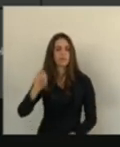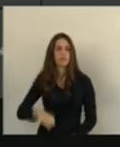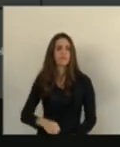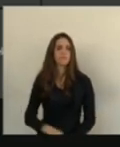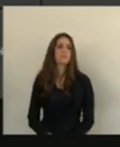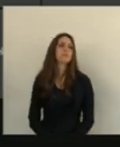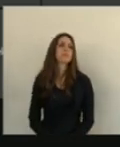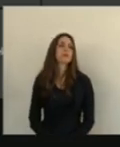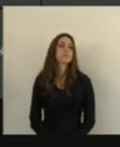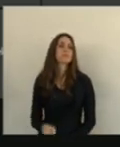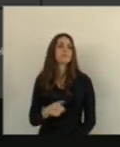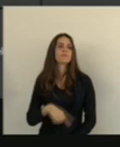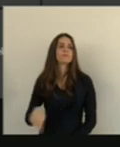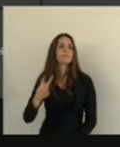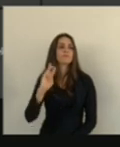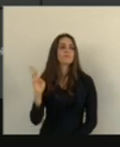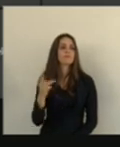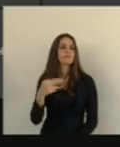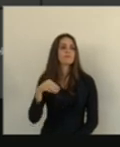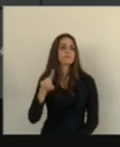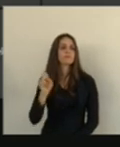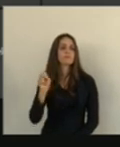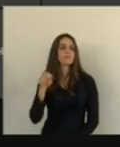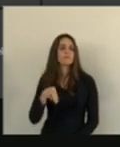seu voto agora, Gandini. Deputado Hudson Leal?